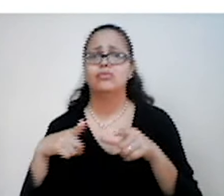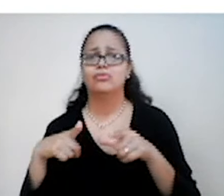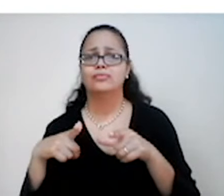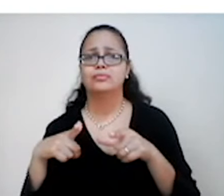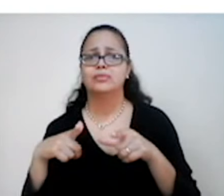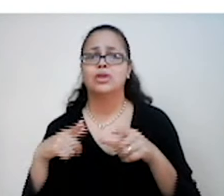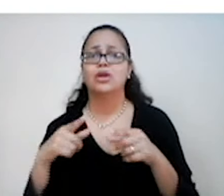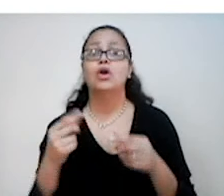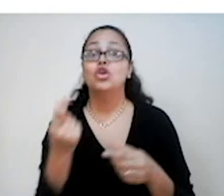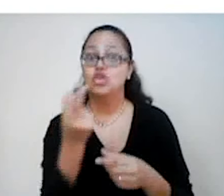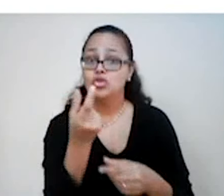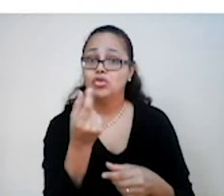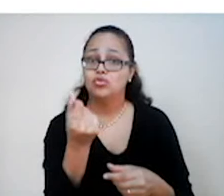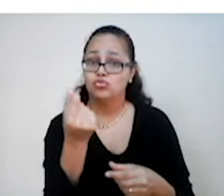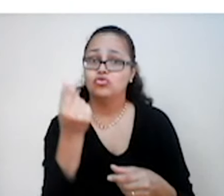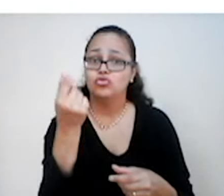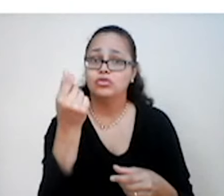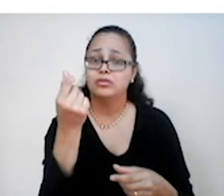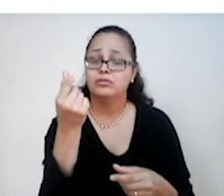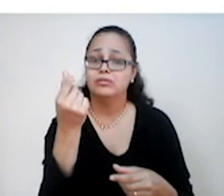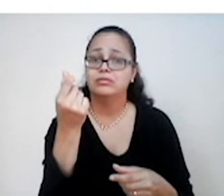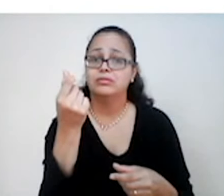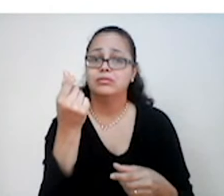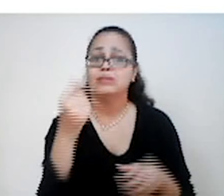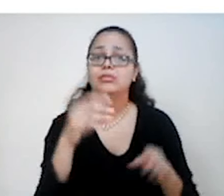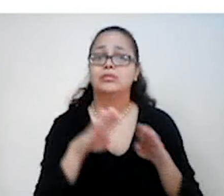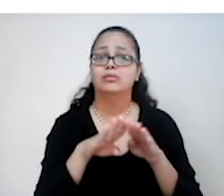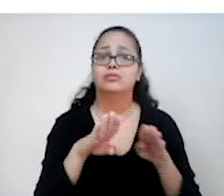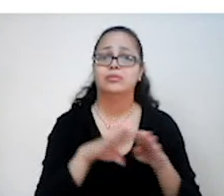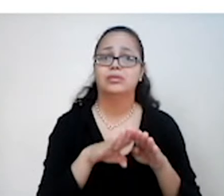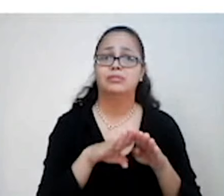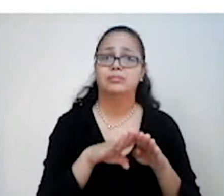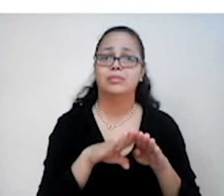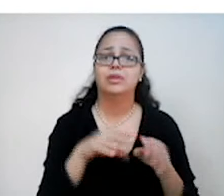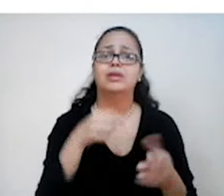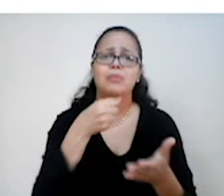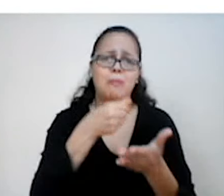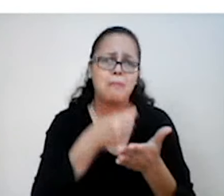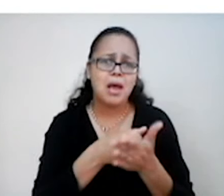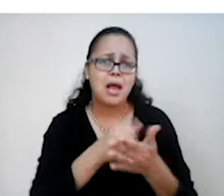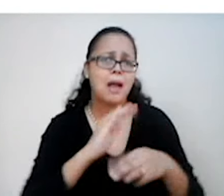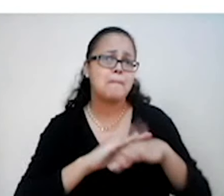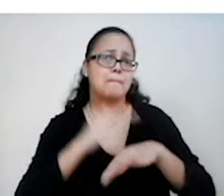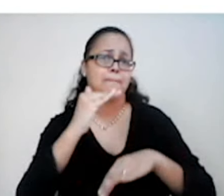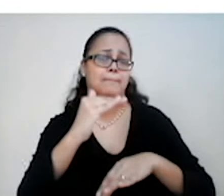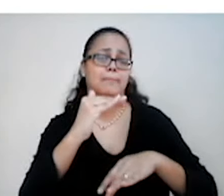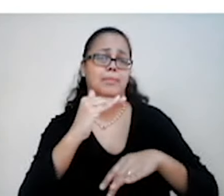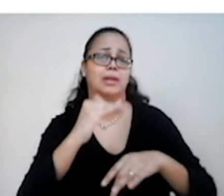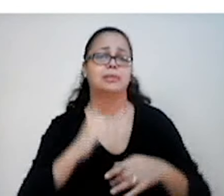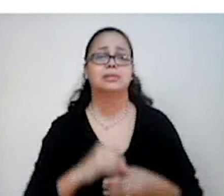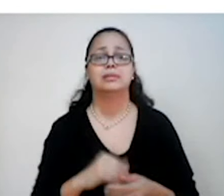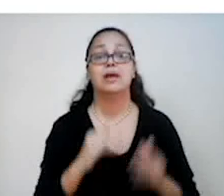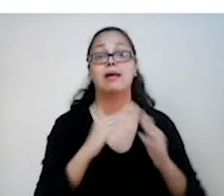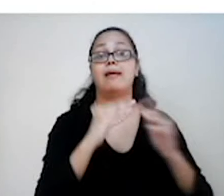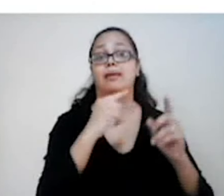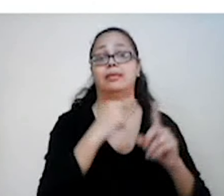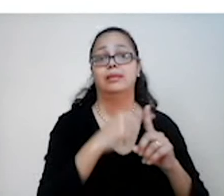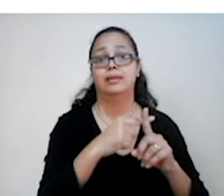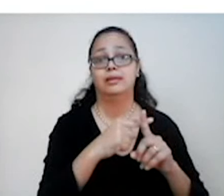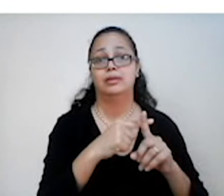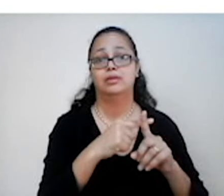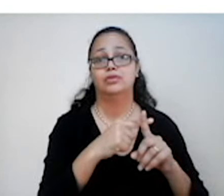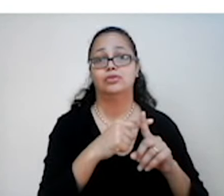Que eles davam o nome de usura, ok? Então, assim, a